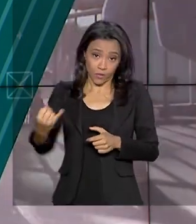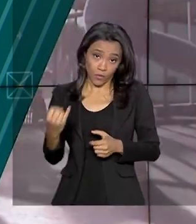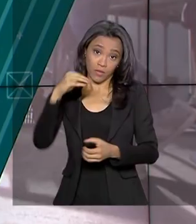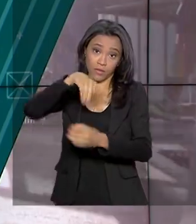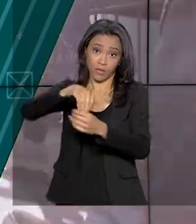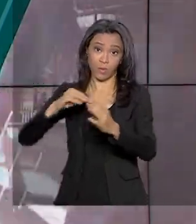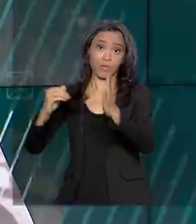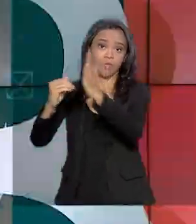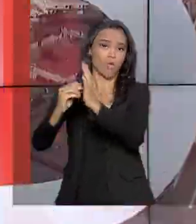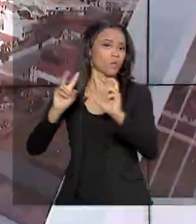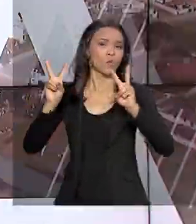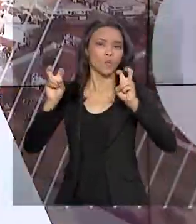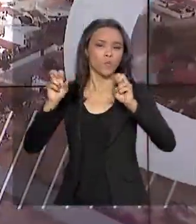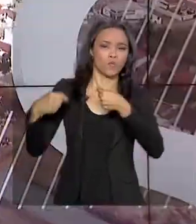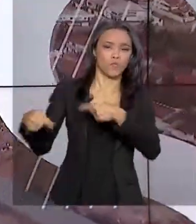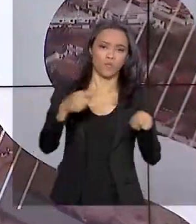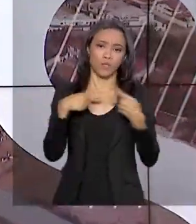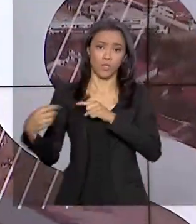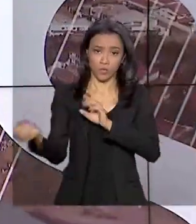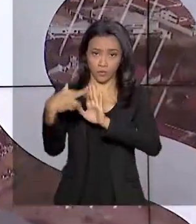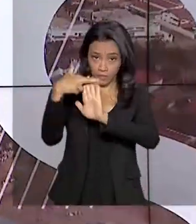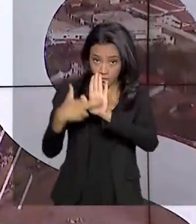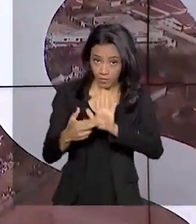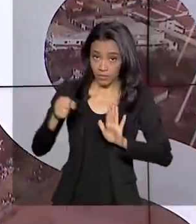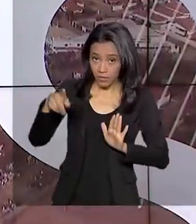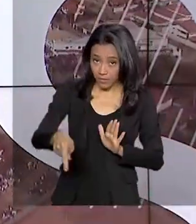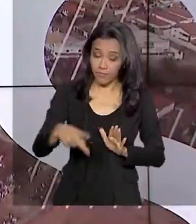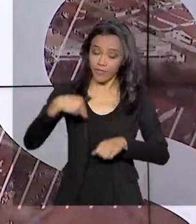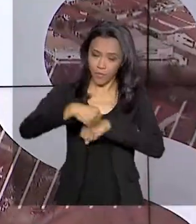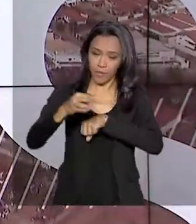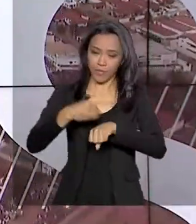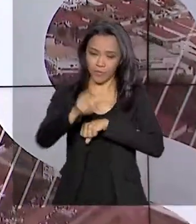discutir a nova Previdência. Selma Dias tem as informações.